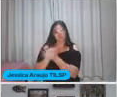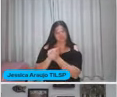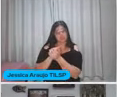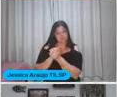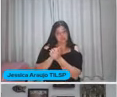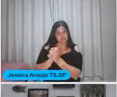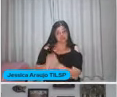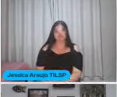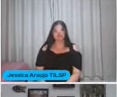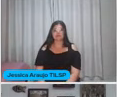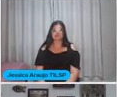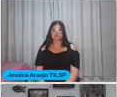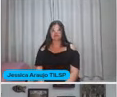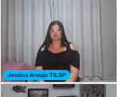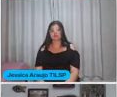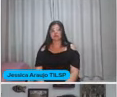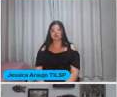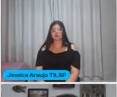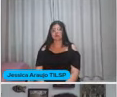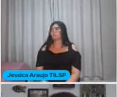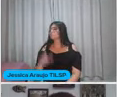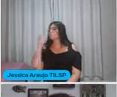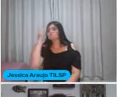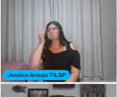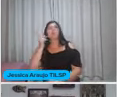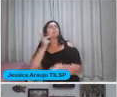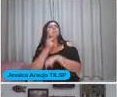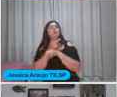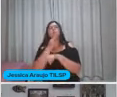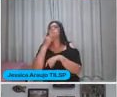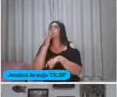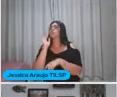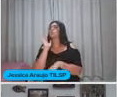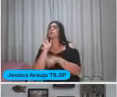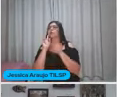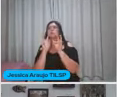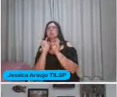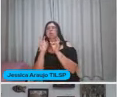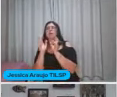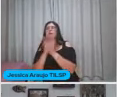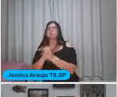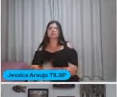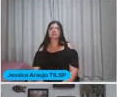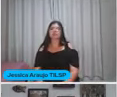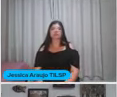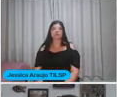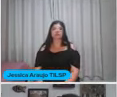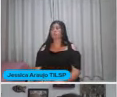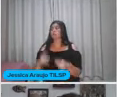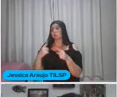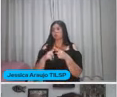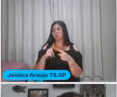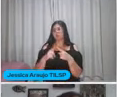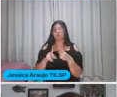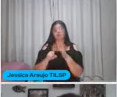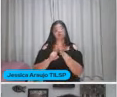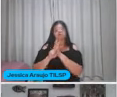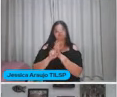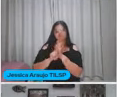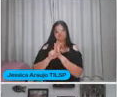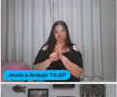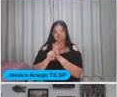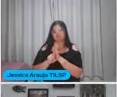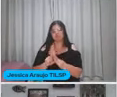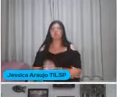isso Sonde O que as crianças Já conhecem Sobre o assunto Porque Com as investigações